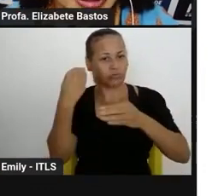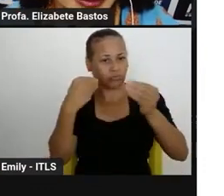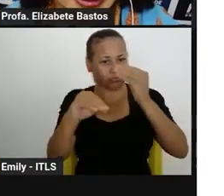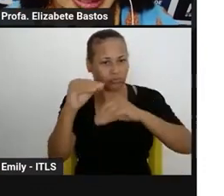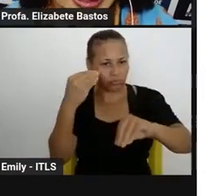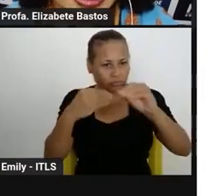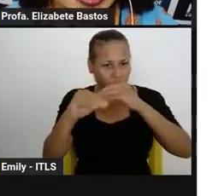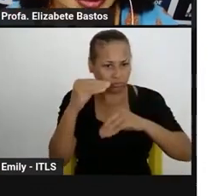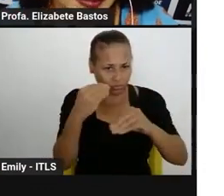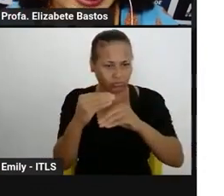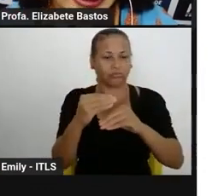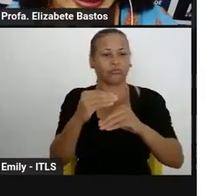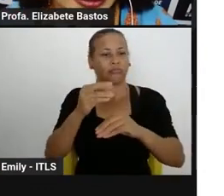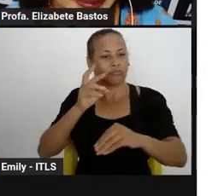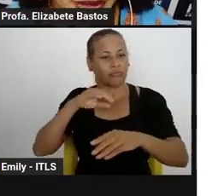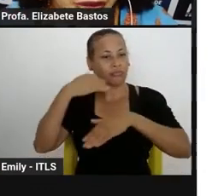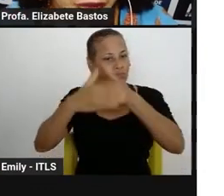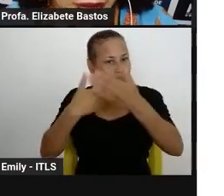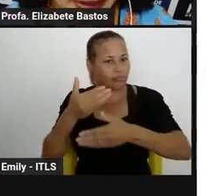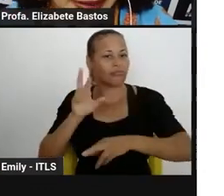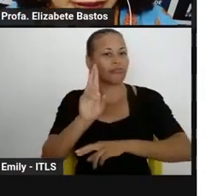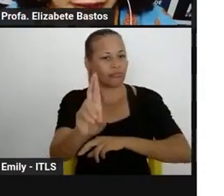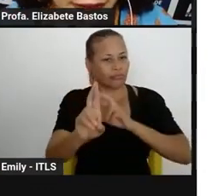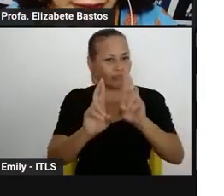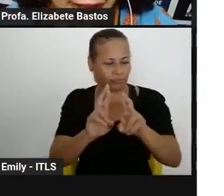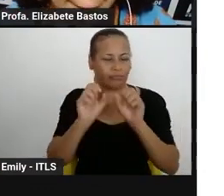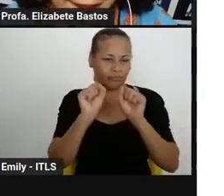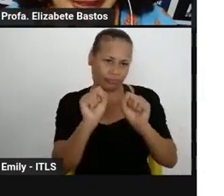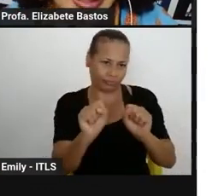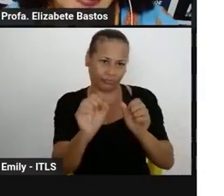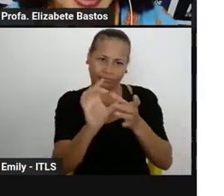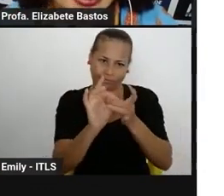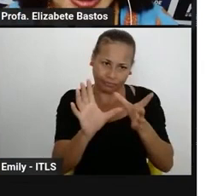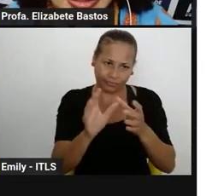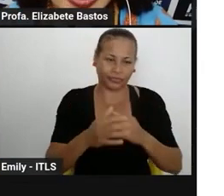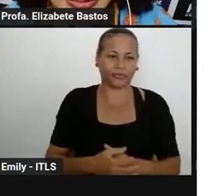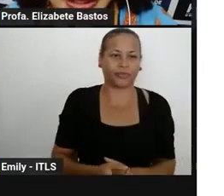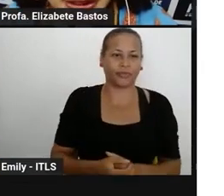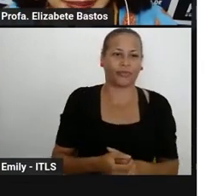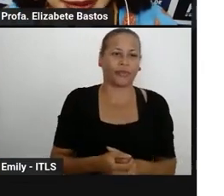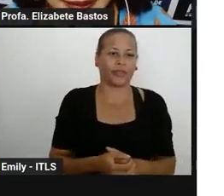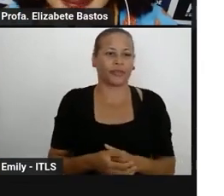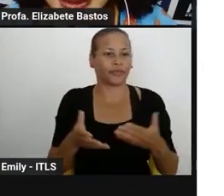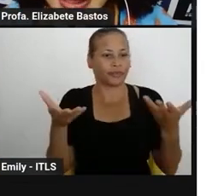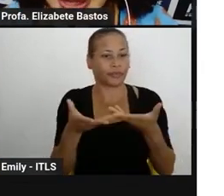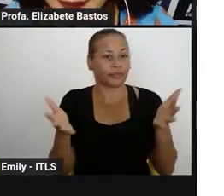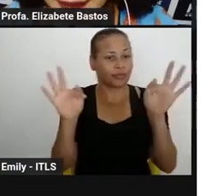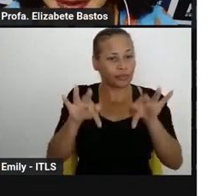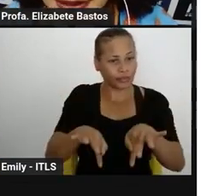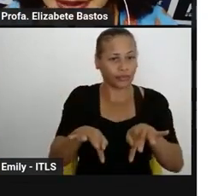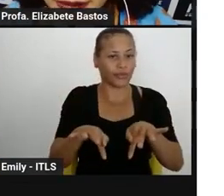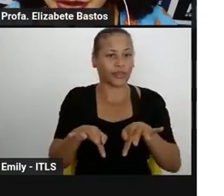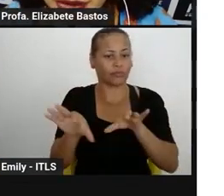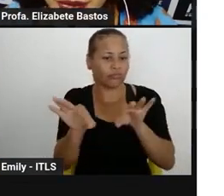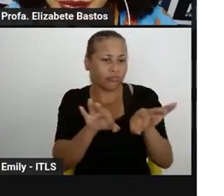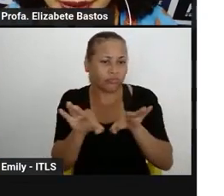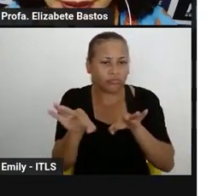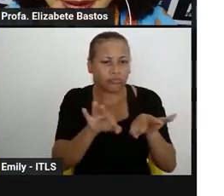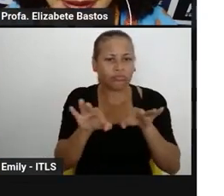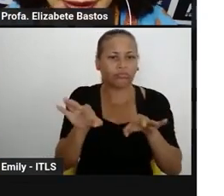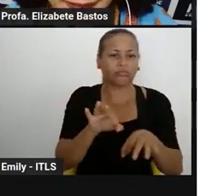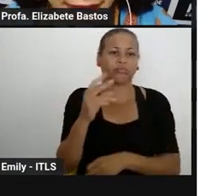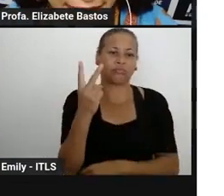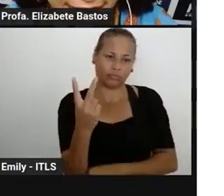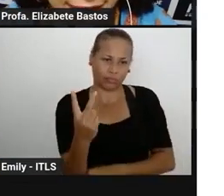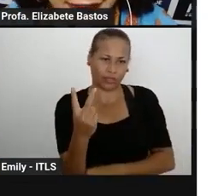possibilidades, que foi publicado também junto com a matriz curricular. Para os anos finais também, a implementação de duas